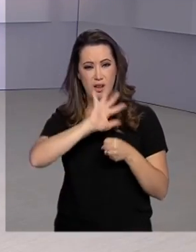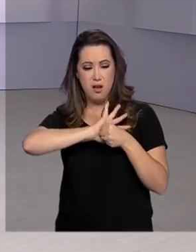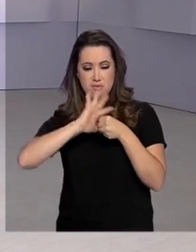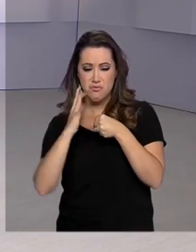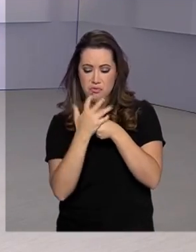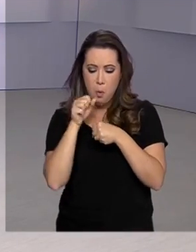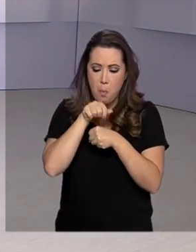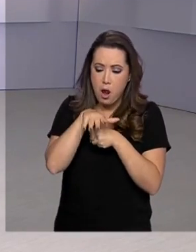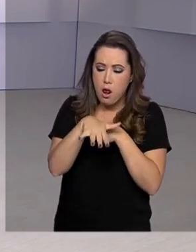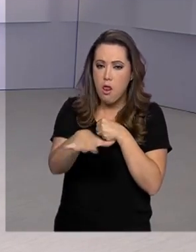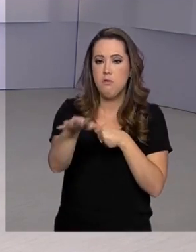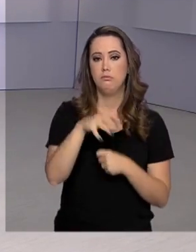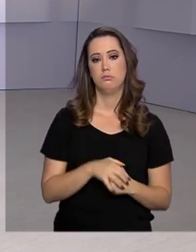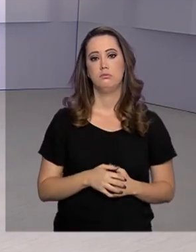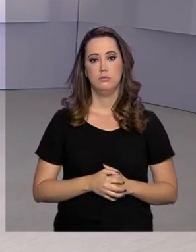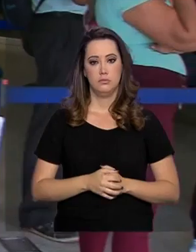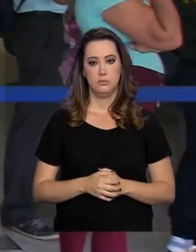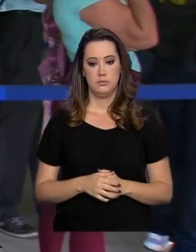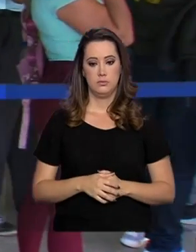coronavírus.